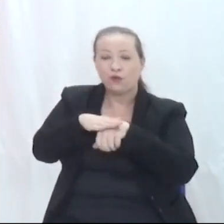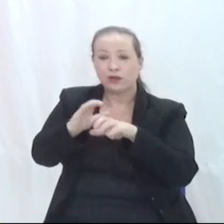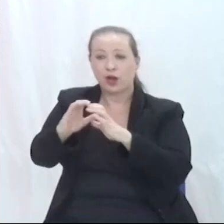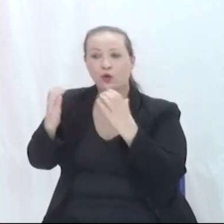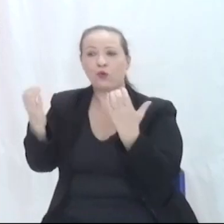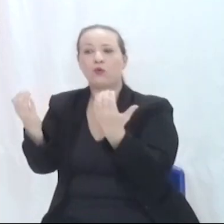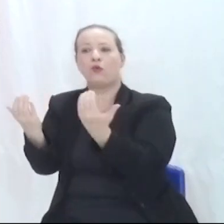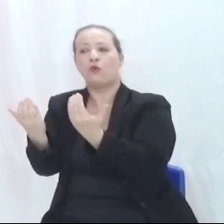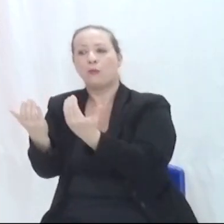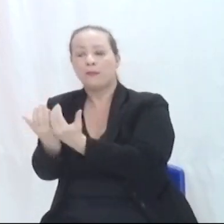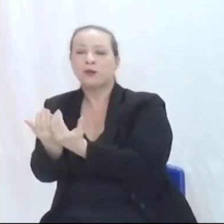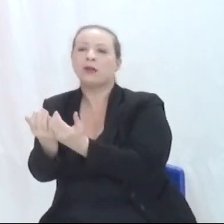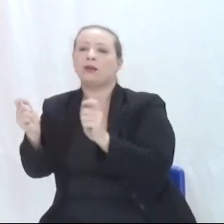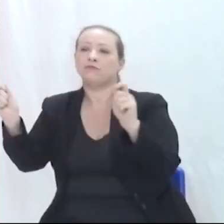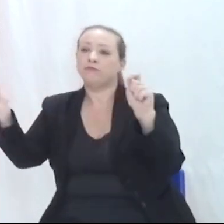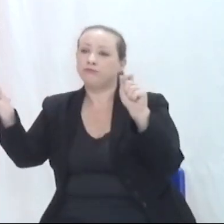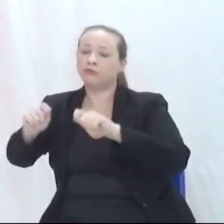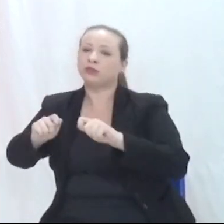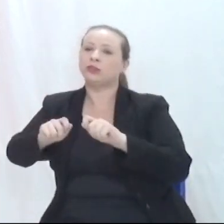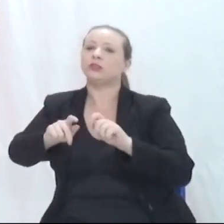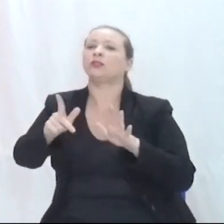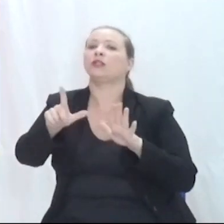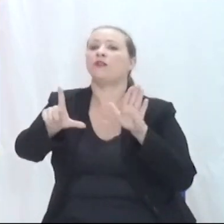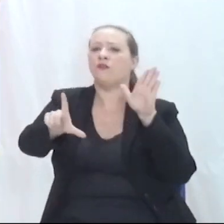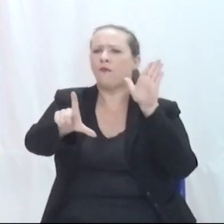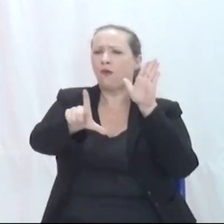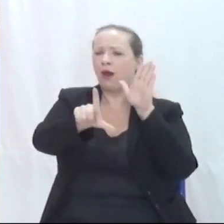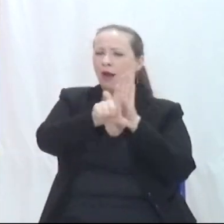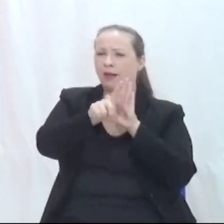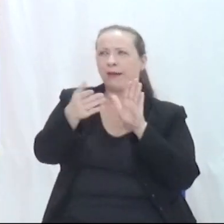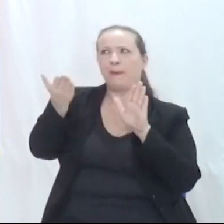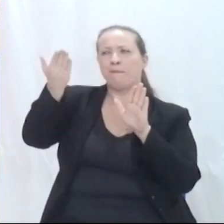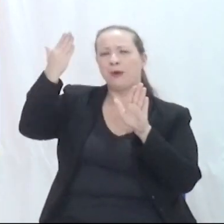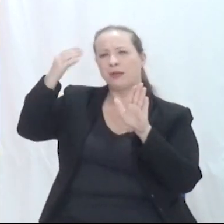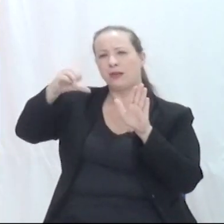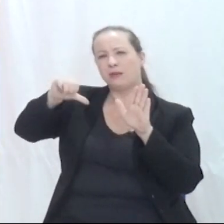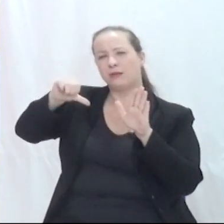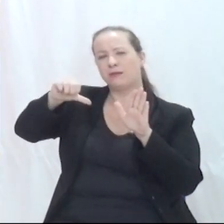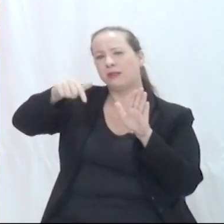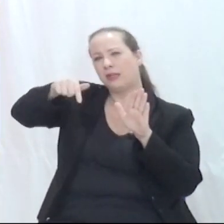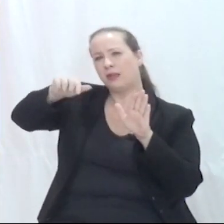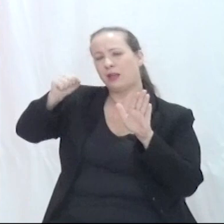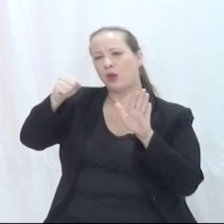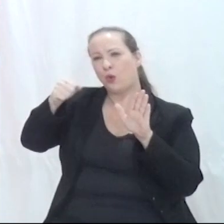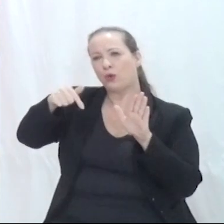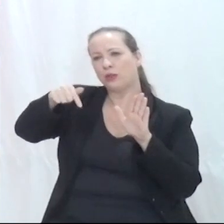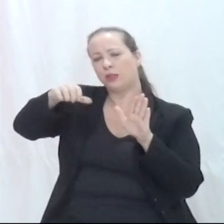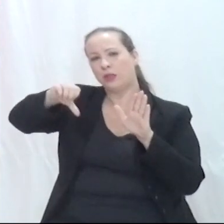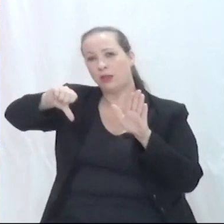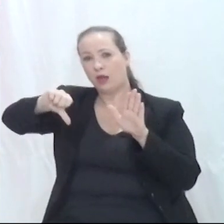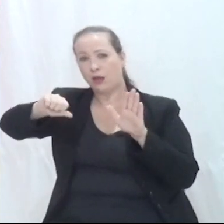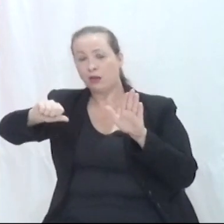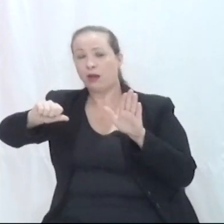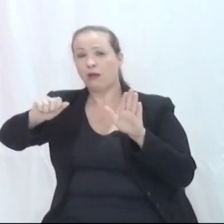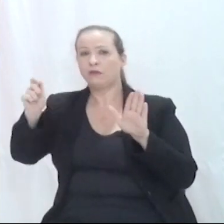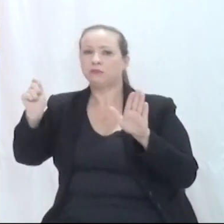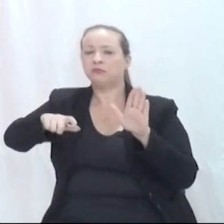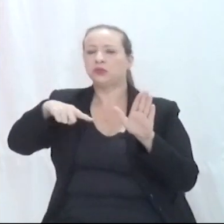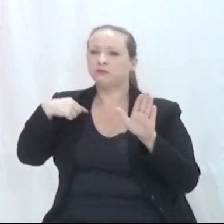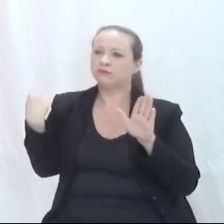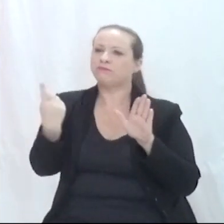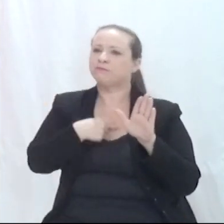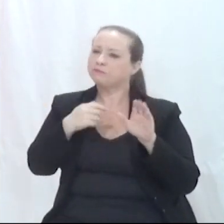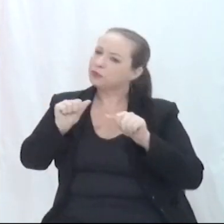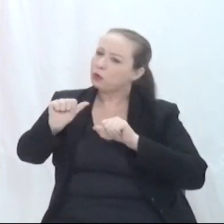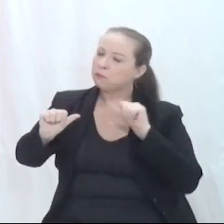para alterar a lei lá de 1978, 79, que já foi alterada no ano passado, com os limites do